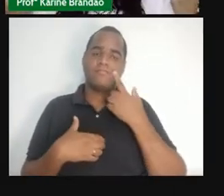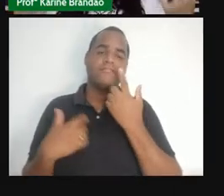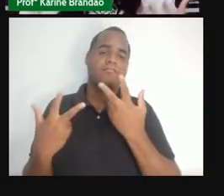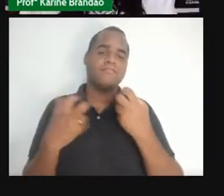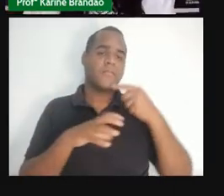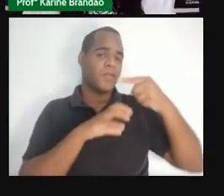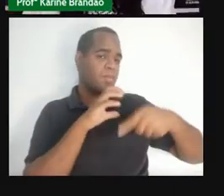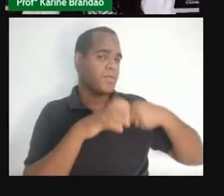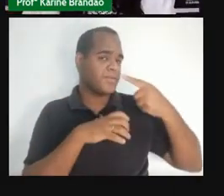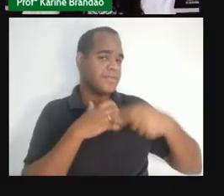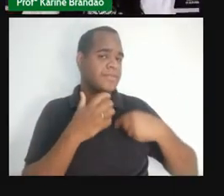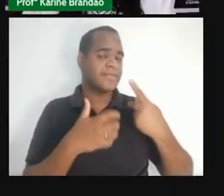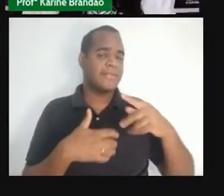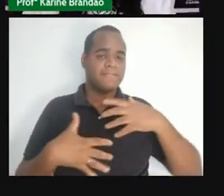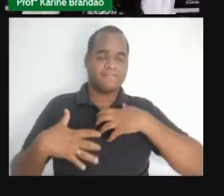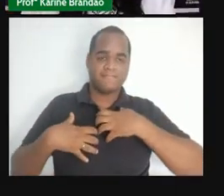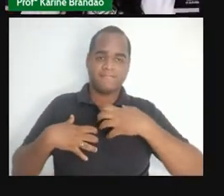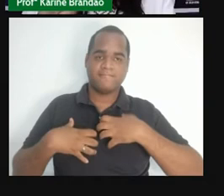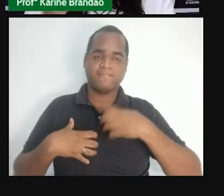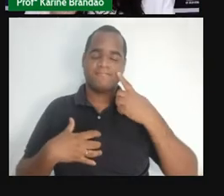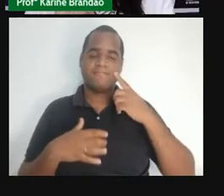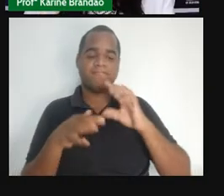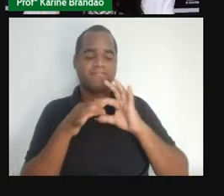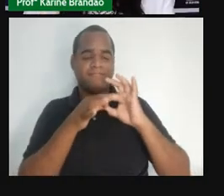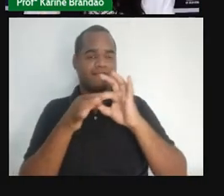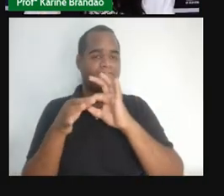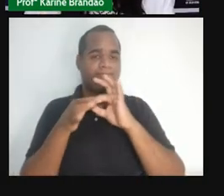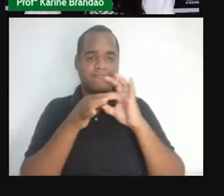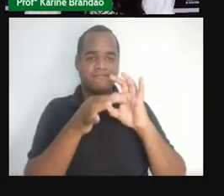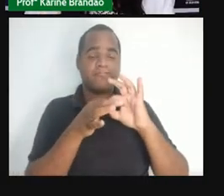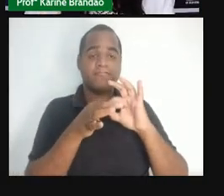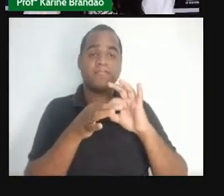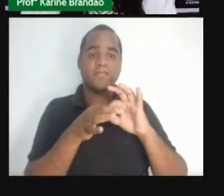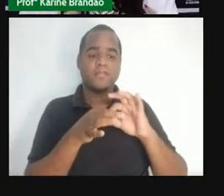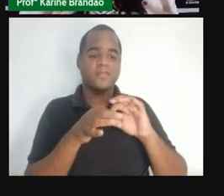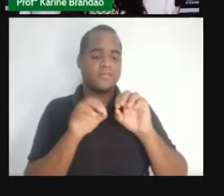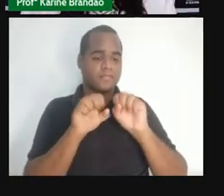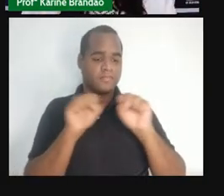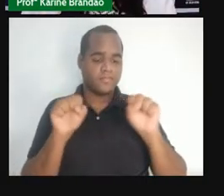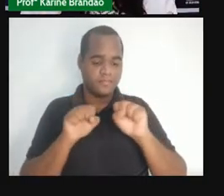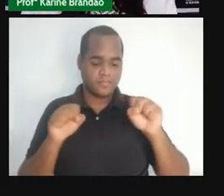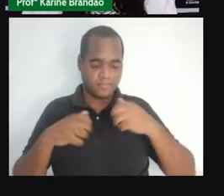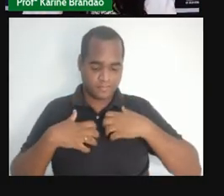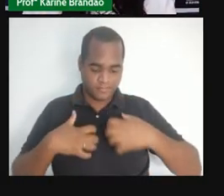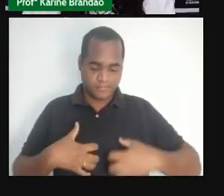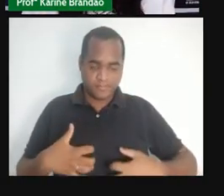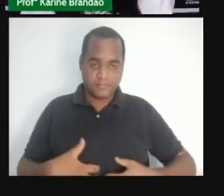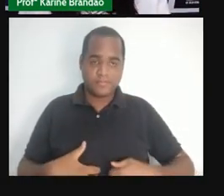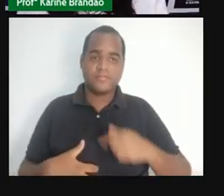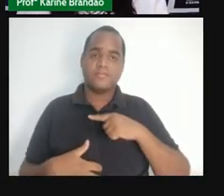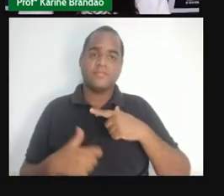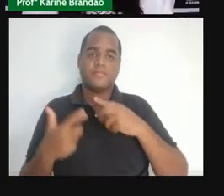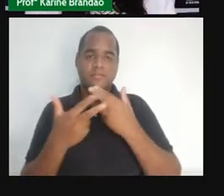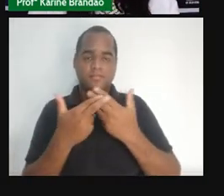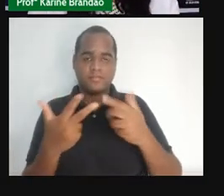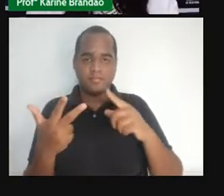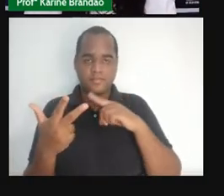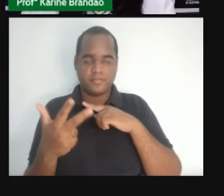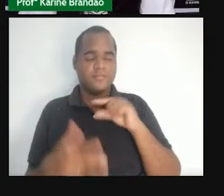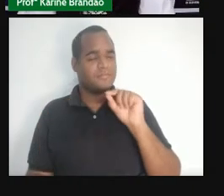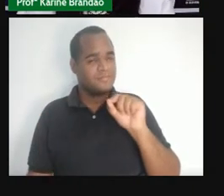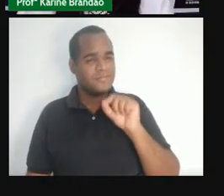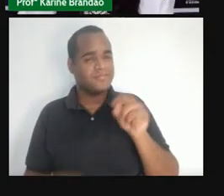mundo, nossos sentidos também estão envolvidos com o nosso sistema nervoso central e todo ele vai ficar comprometido, pode ser